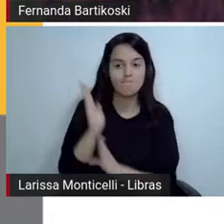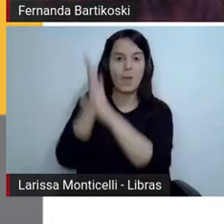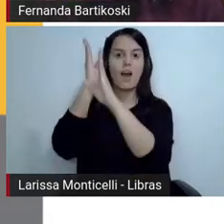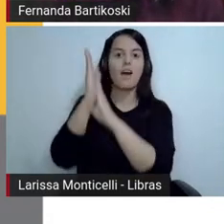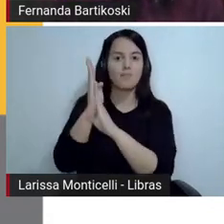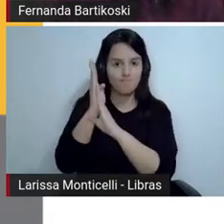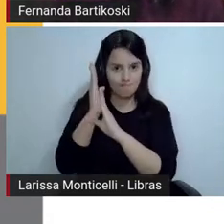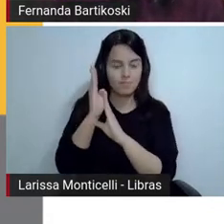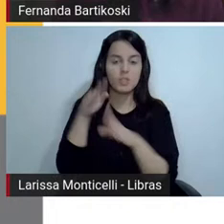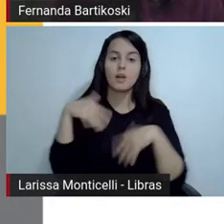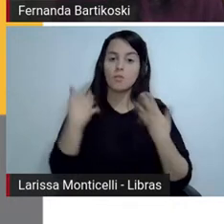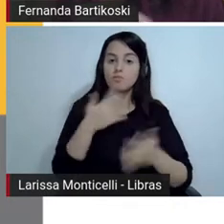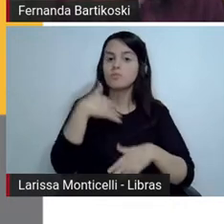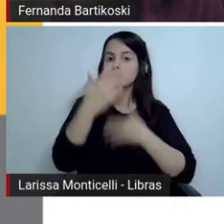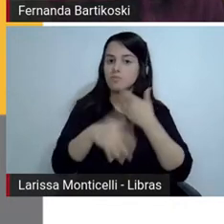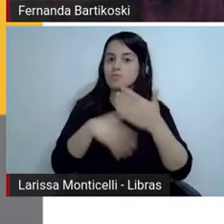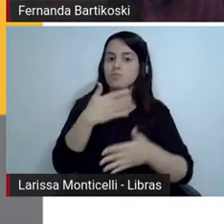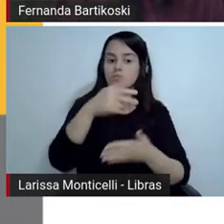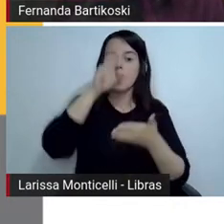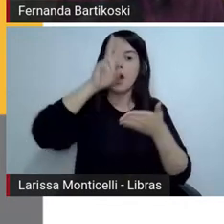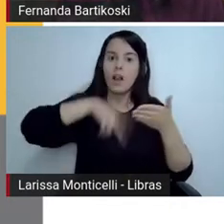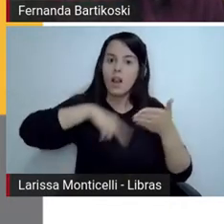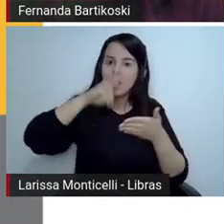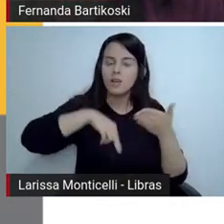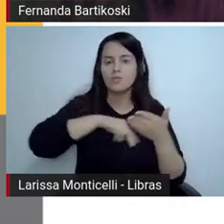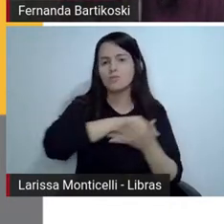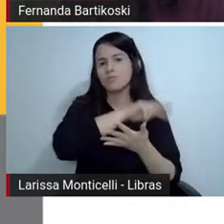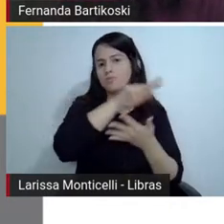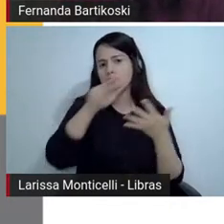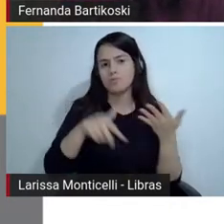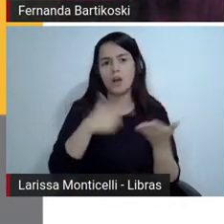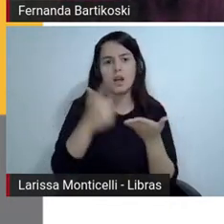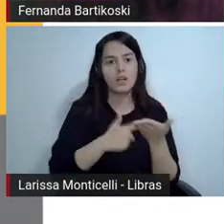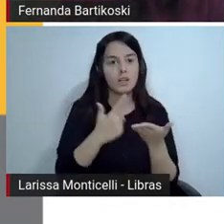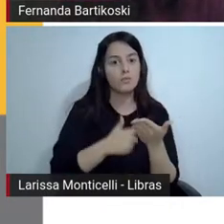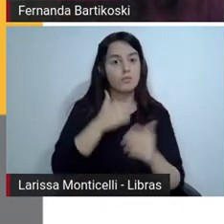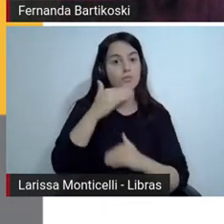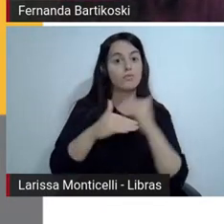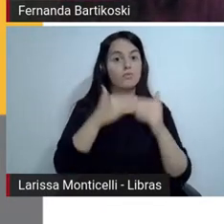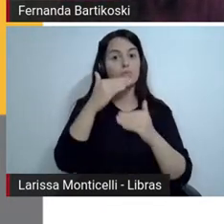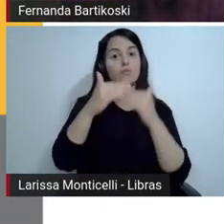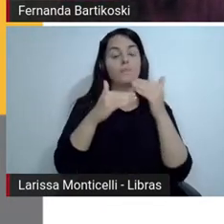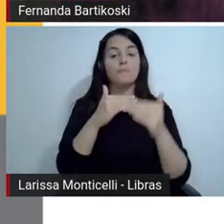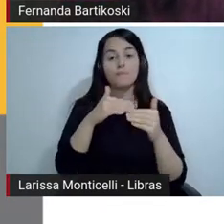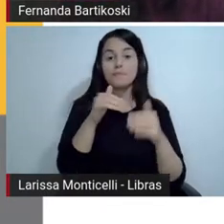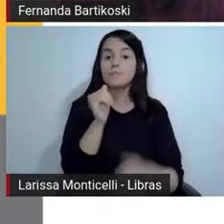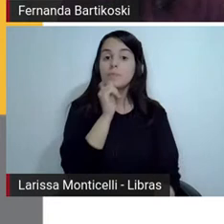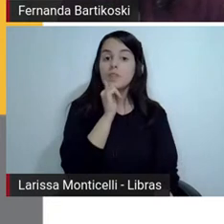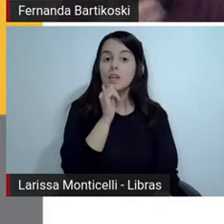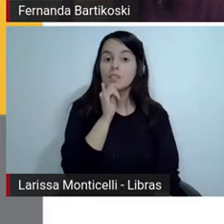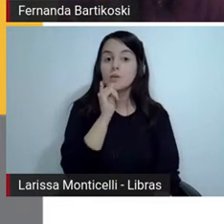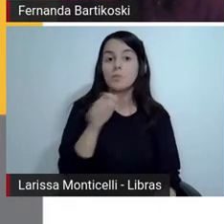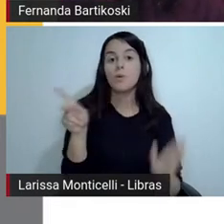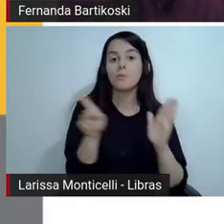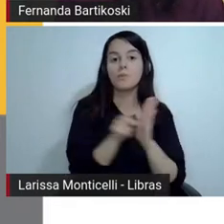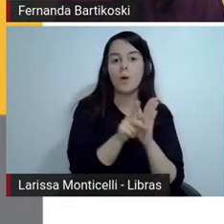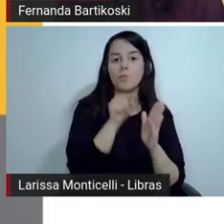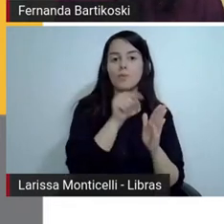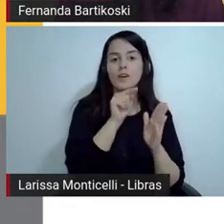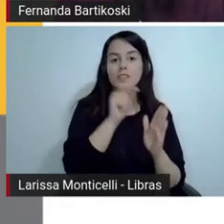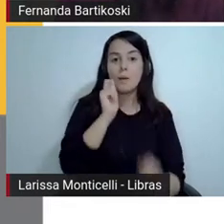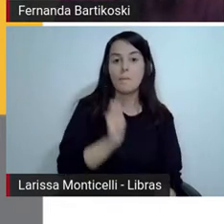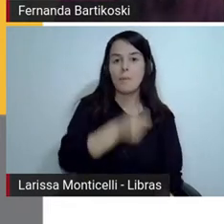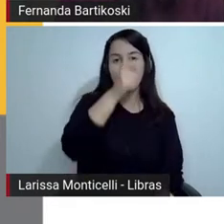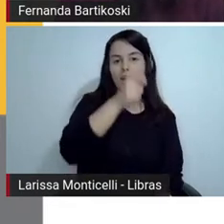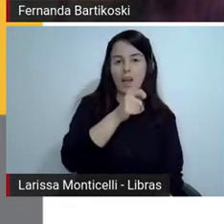avançando um pouquinho mais, li José Clemente Pozenato, que também tem um livro muito interessante, que é O Casa do Martelo. Então, não sei se alguém já